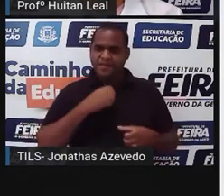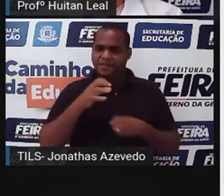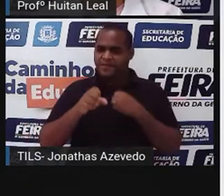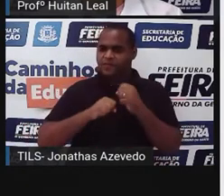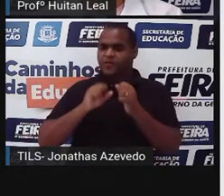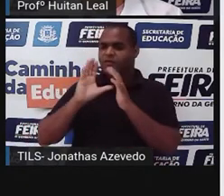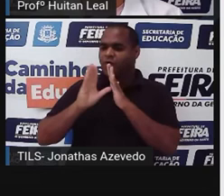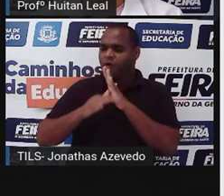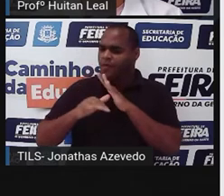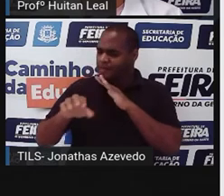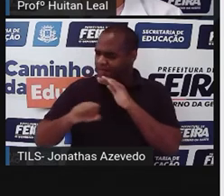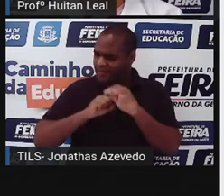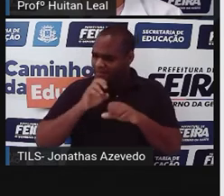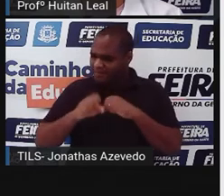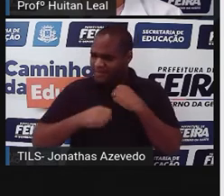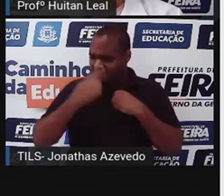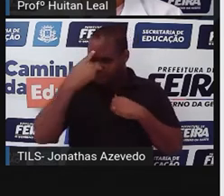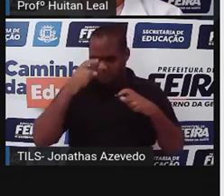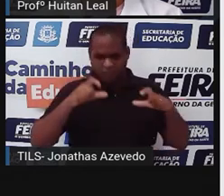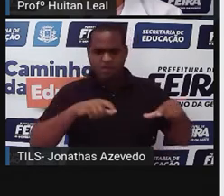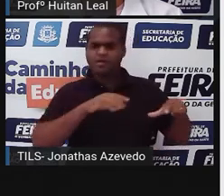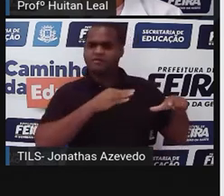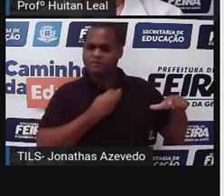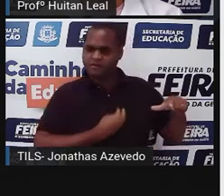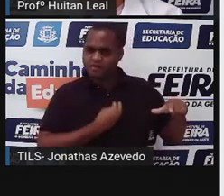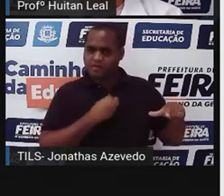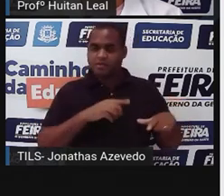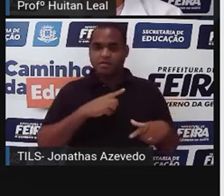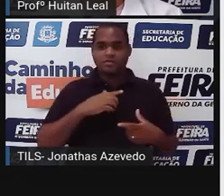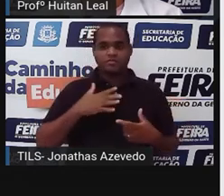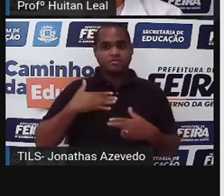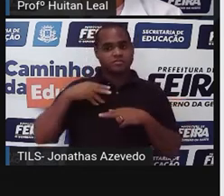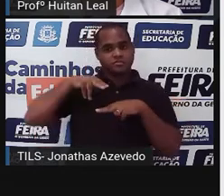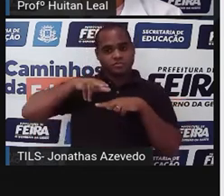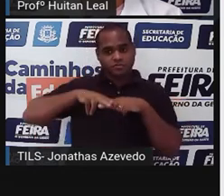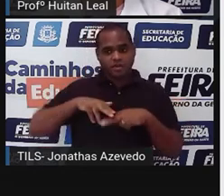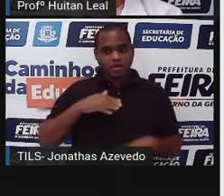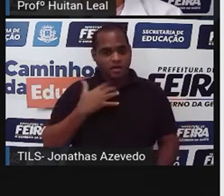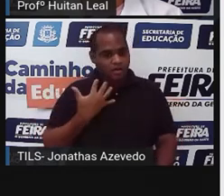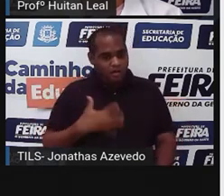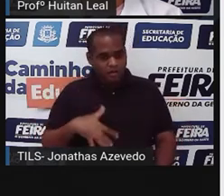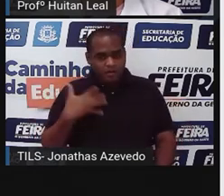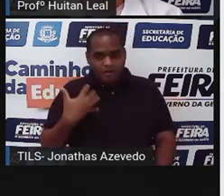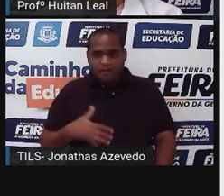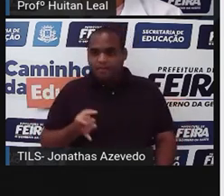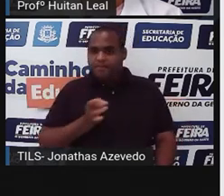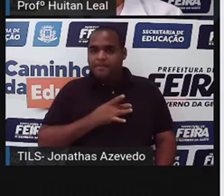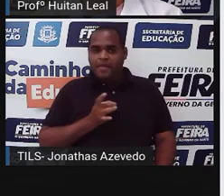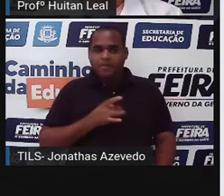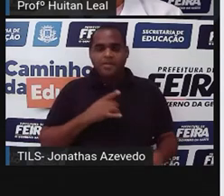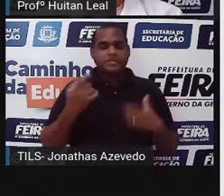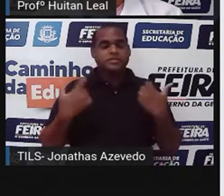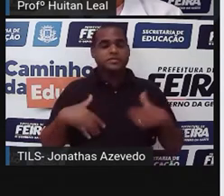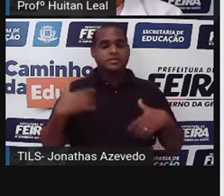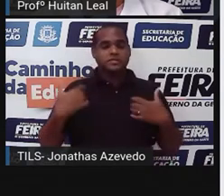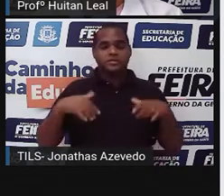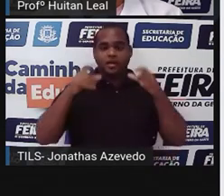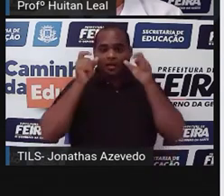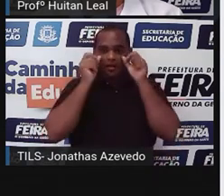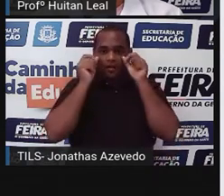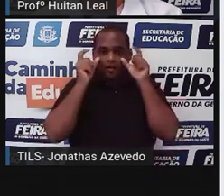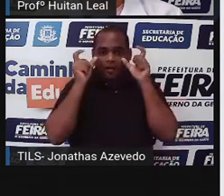que você roubou na santa sepultura. Maria Nula sentou-se na cama, horrorizada, e, com os olhos